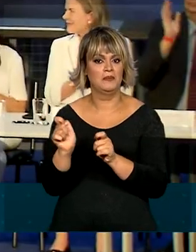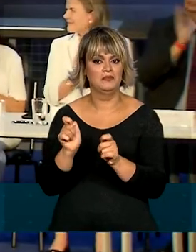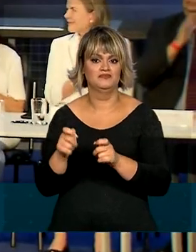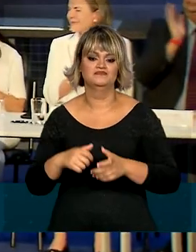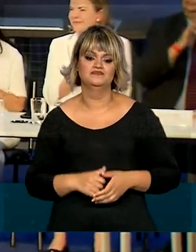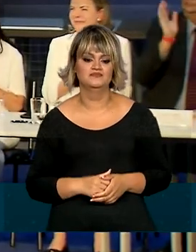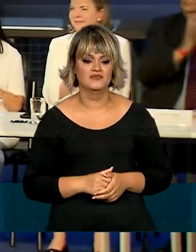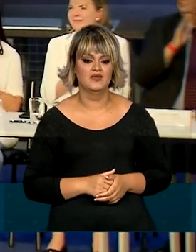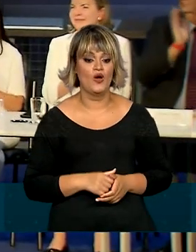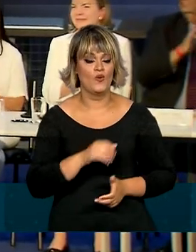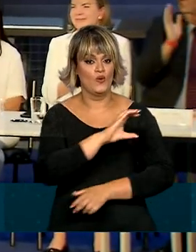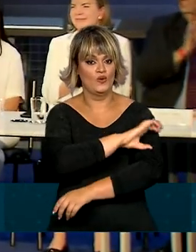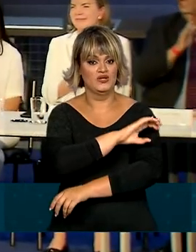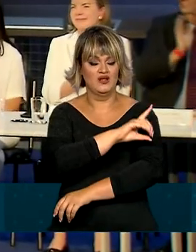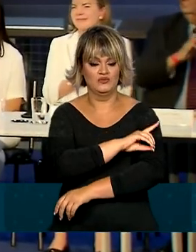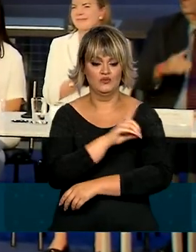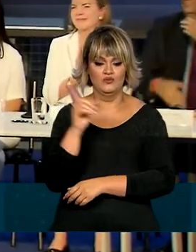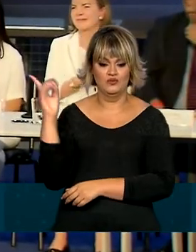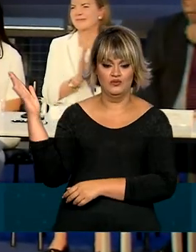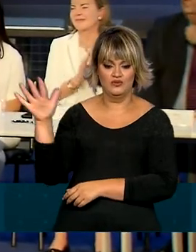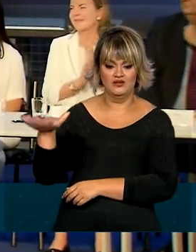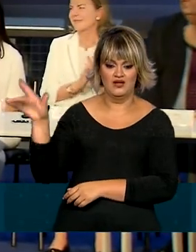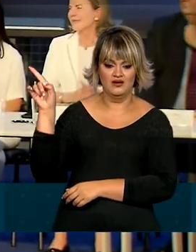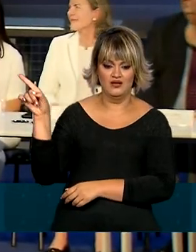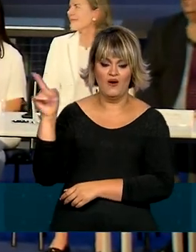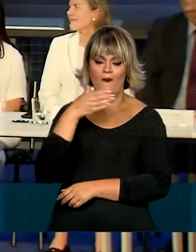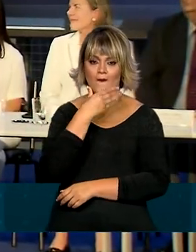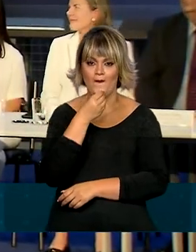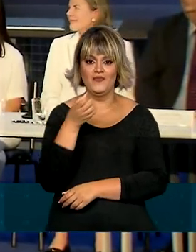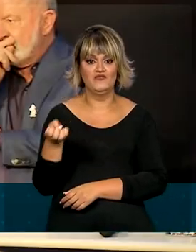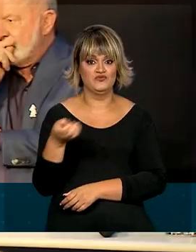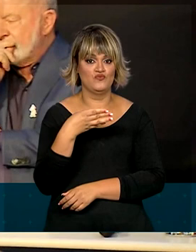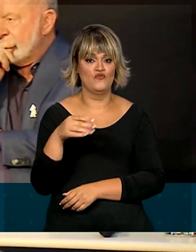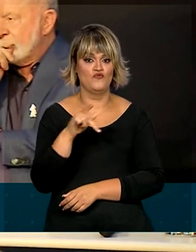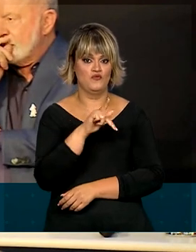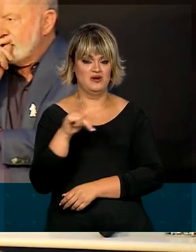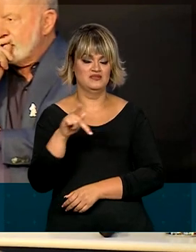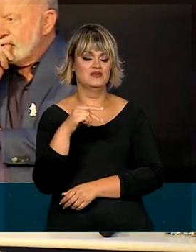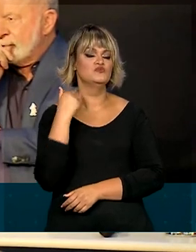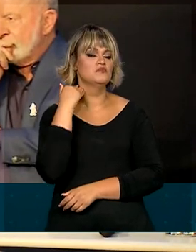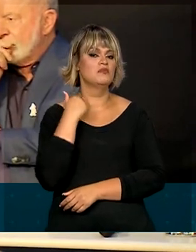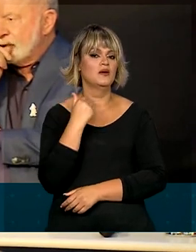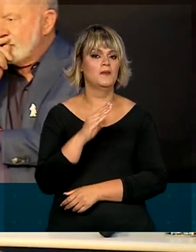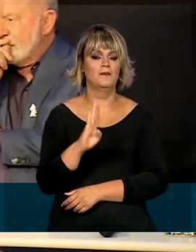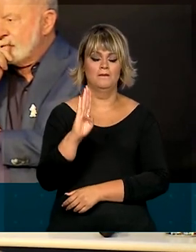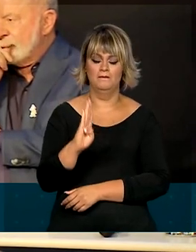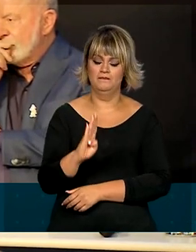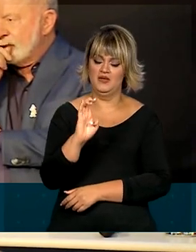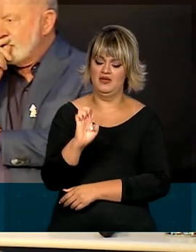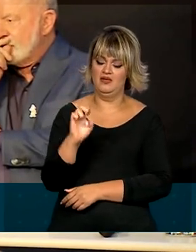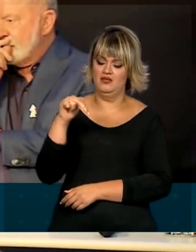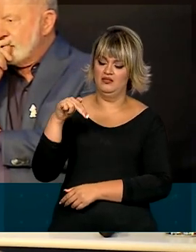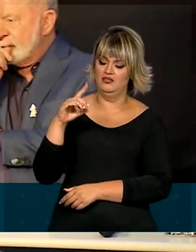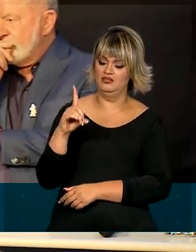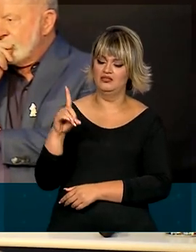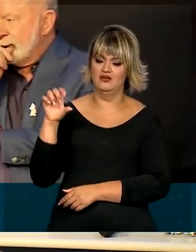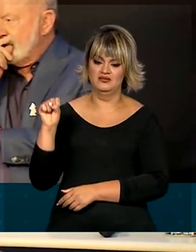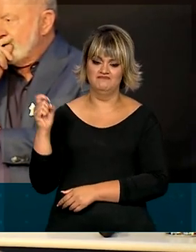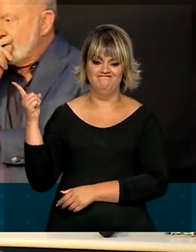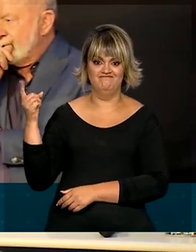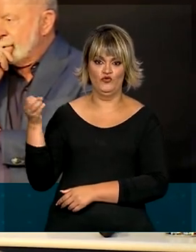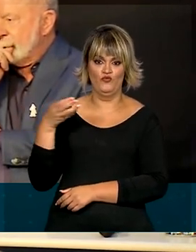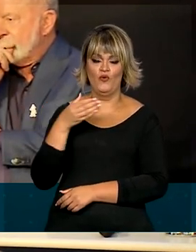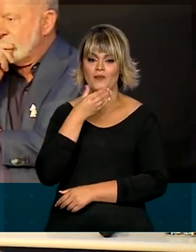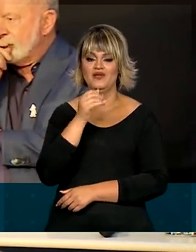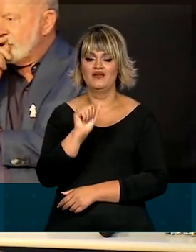O coordenador dos grupos técnicos, Aloysio Mercadante, foi anunciado durante o evento como próximo presidente